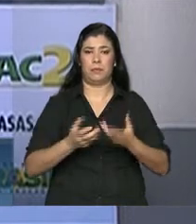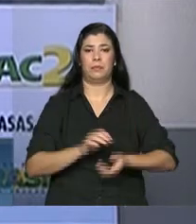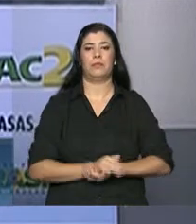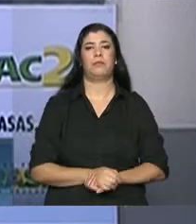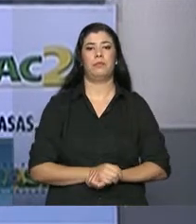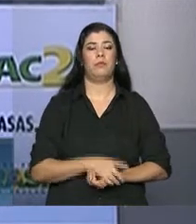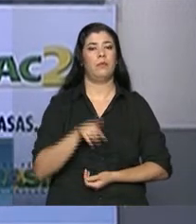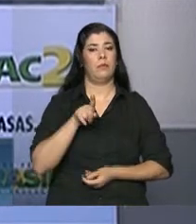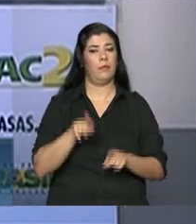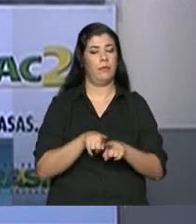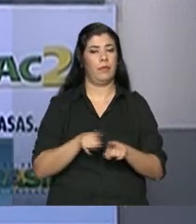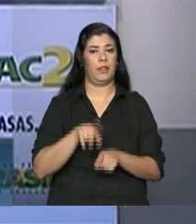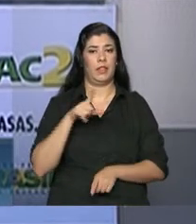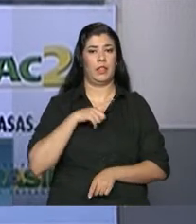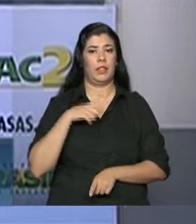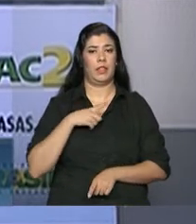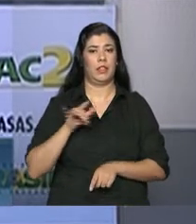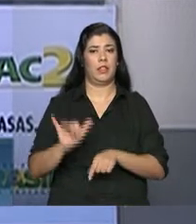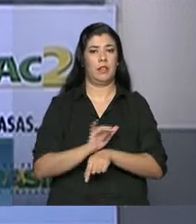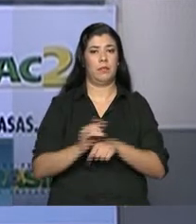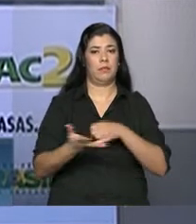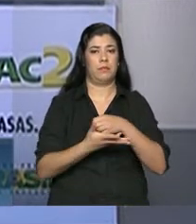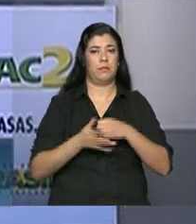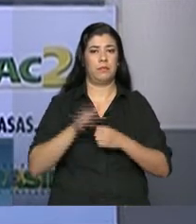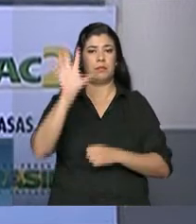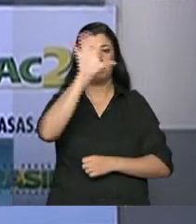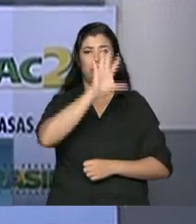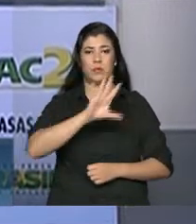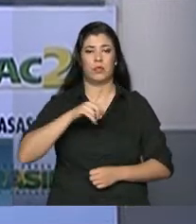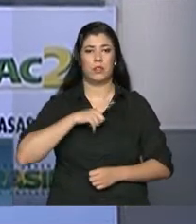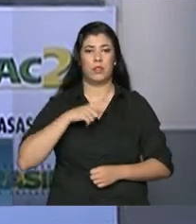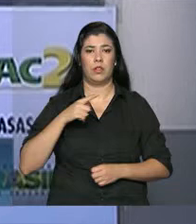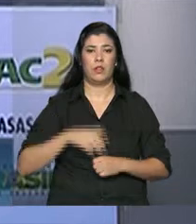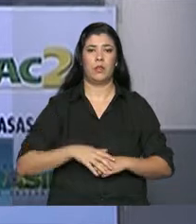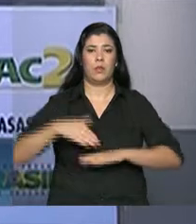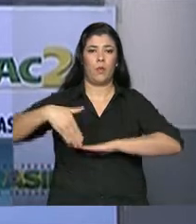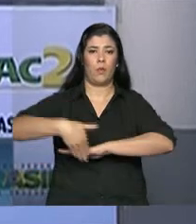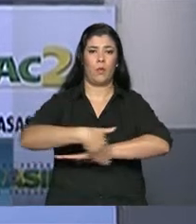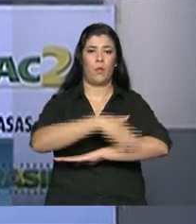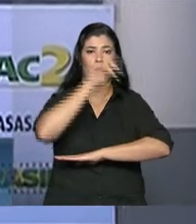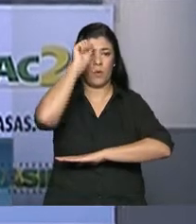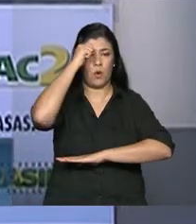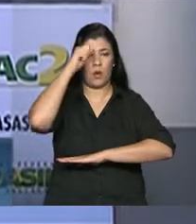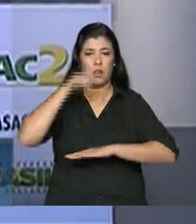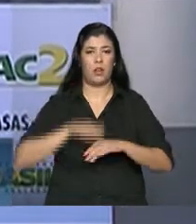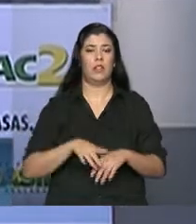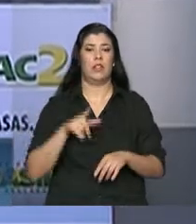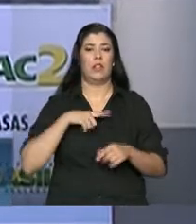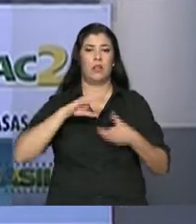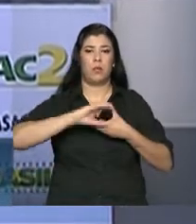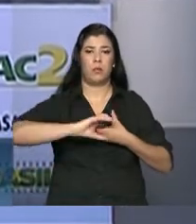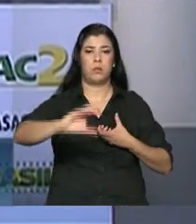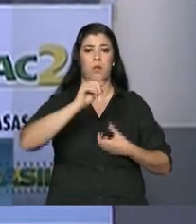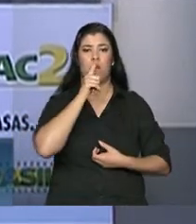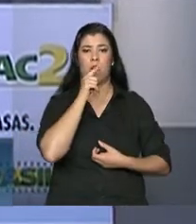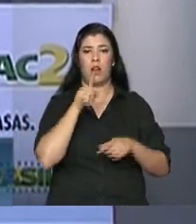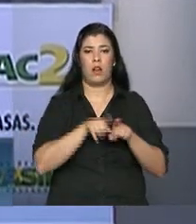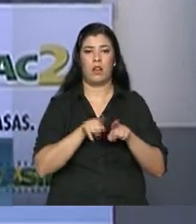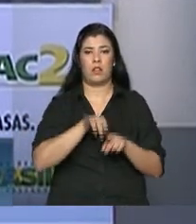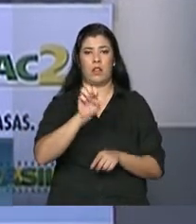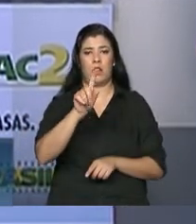Além disso, possui infraestrutura completa com pavimentação, redes de água, esgotamento